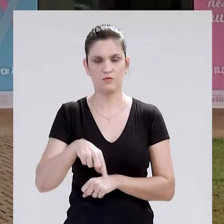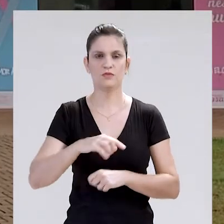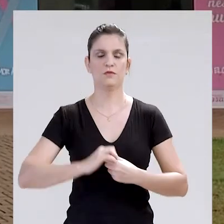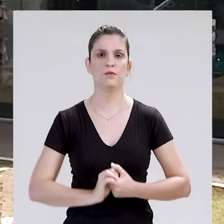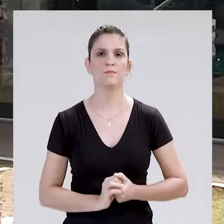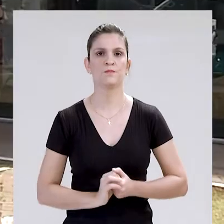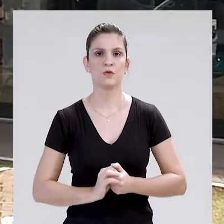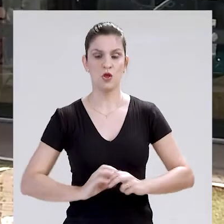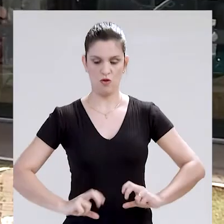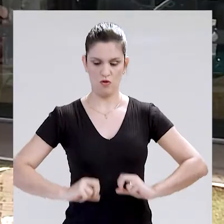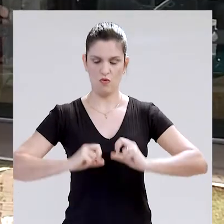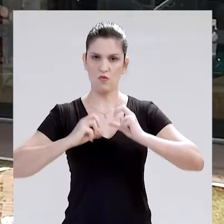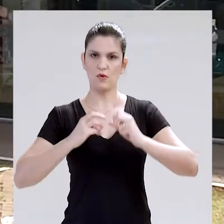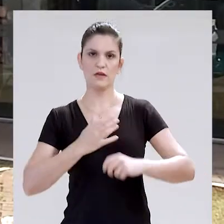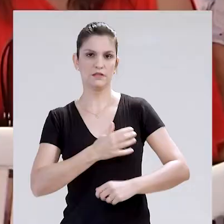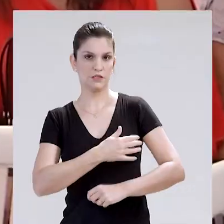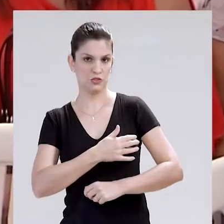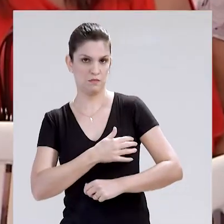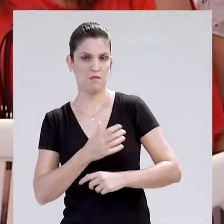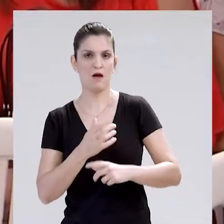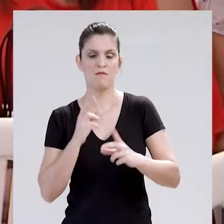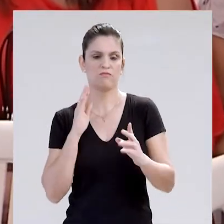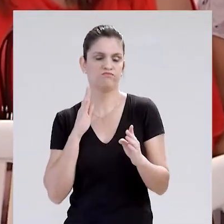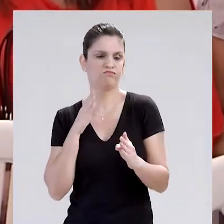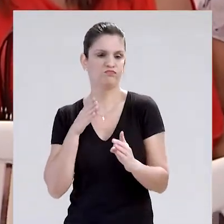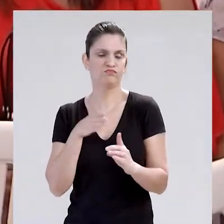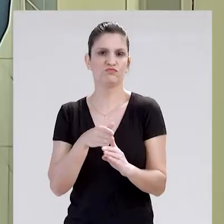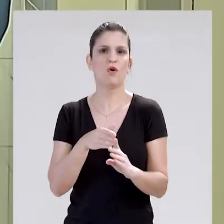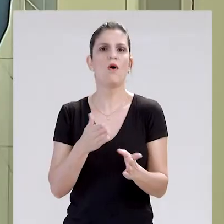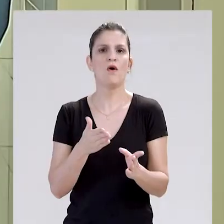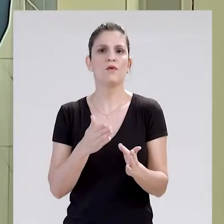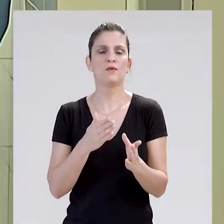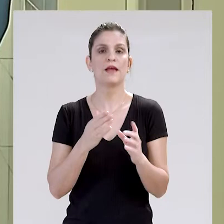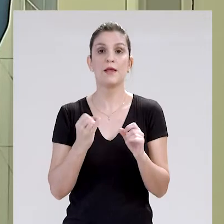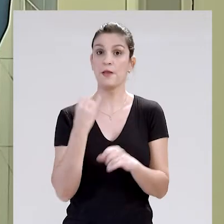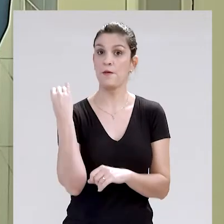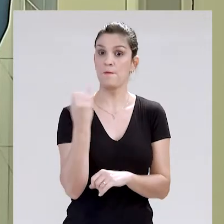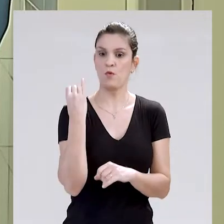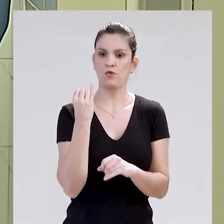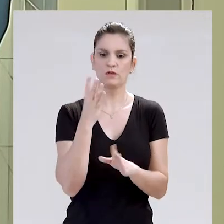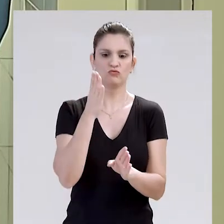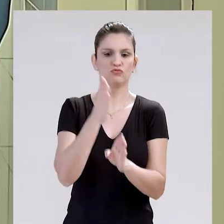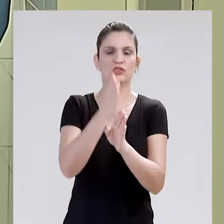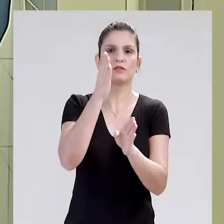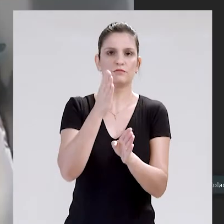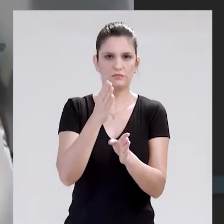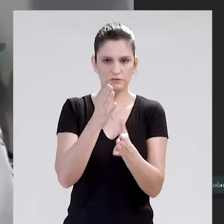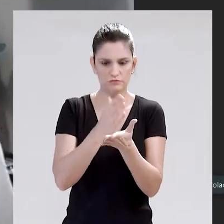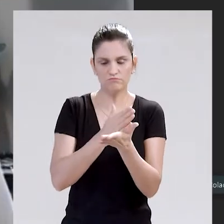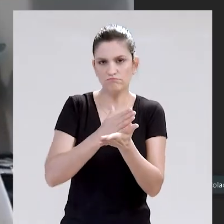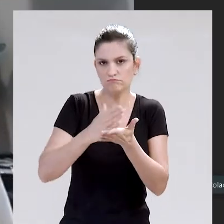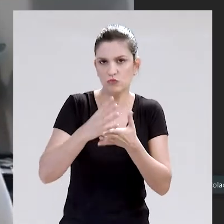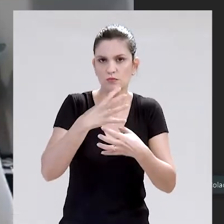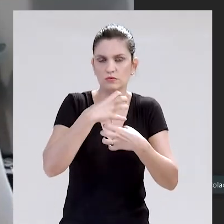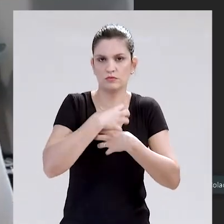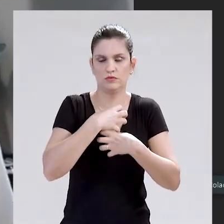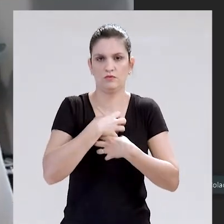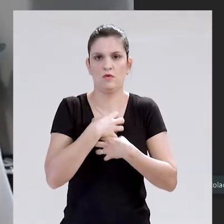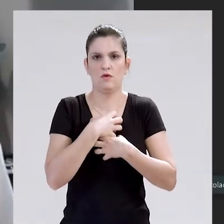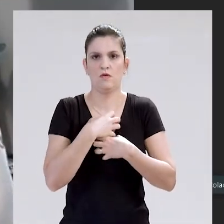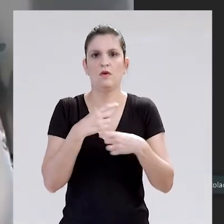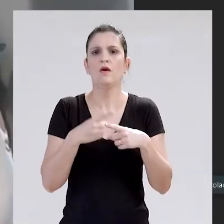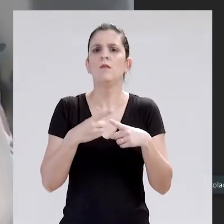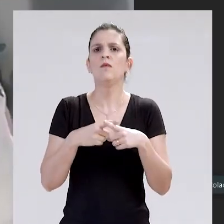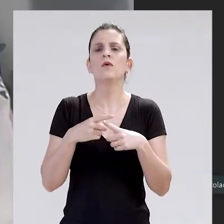mortalidade por câncer de mama está ligada principalmente ao acesso a diagnóstico precoce. Por que que consegue,